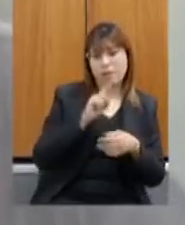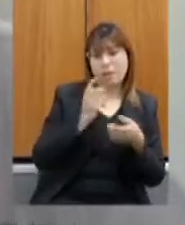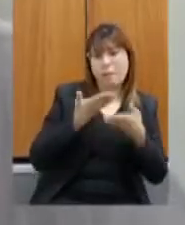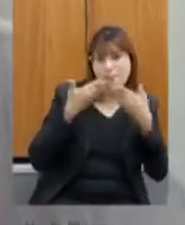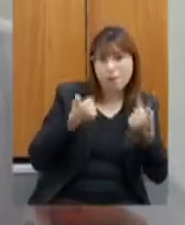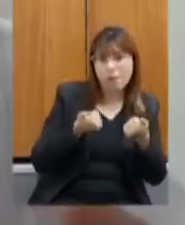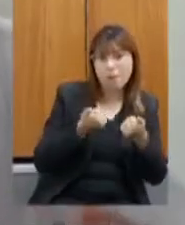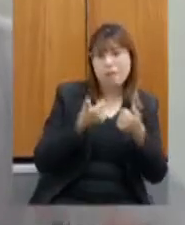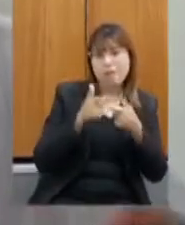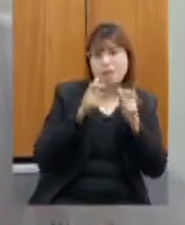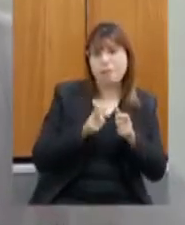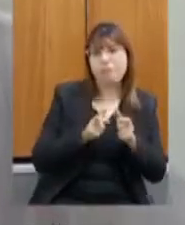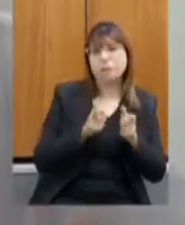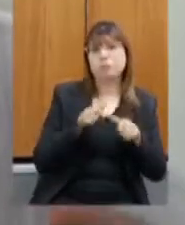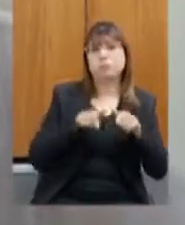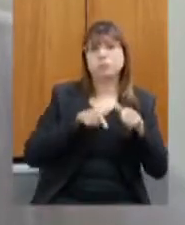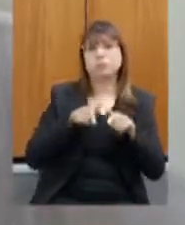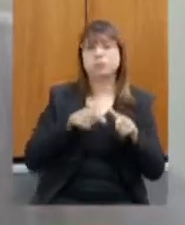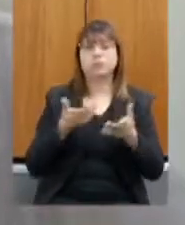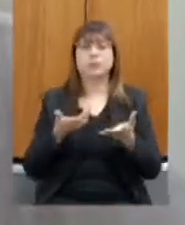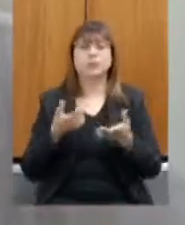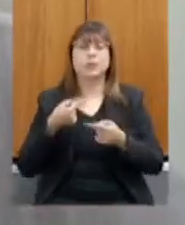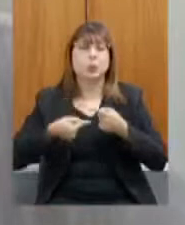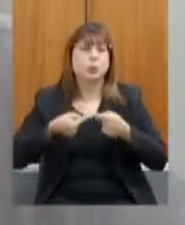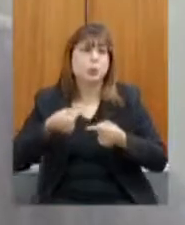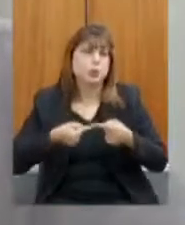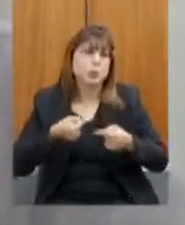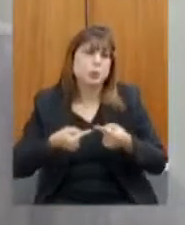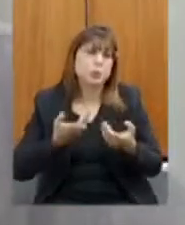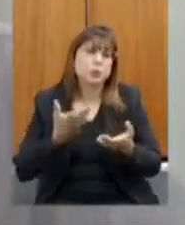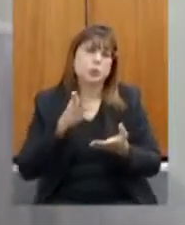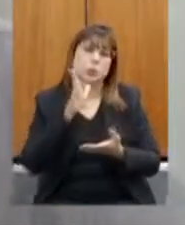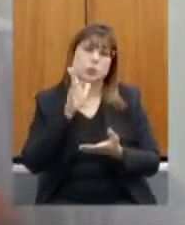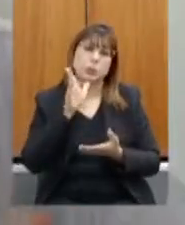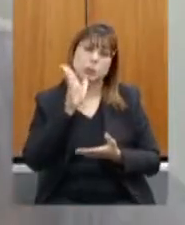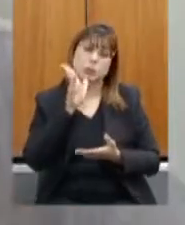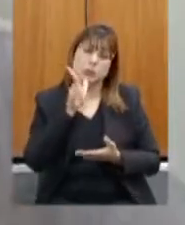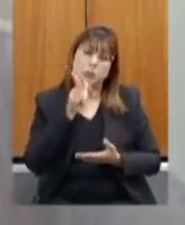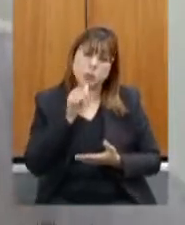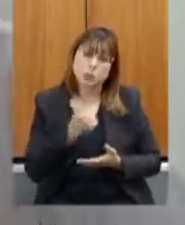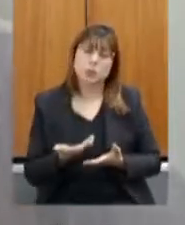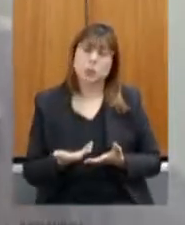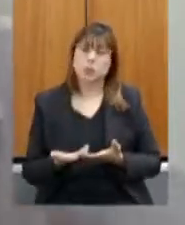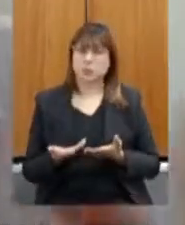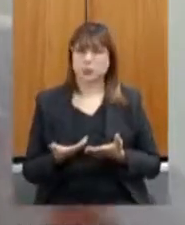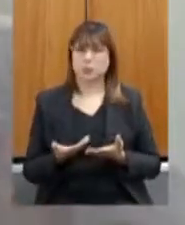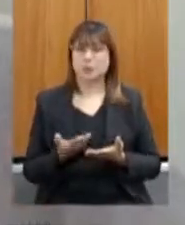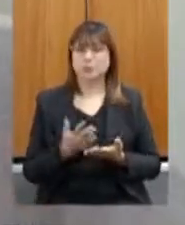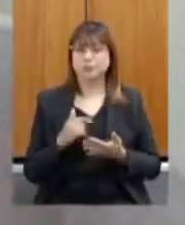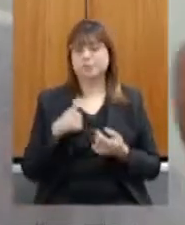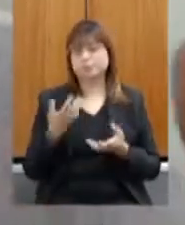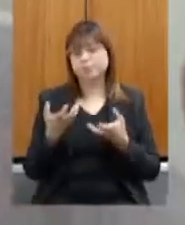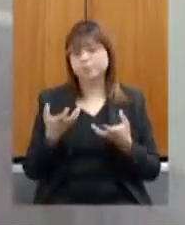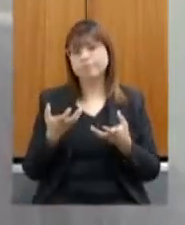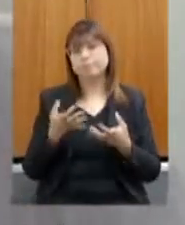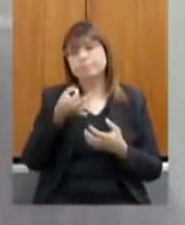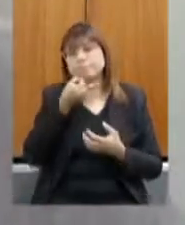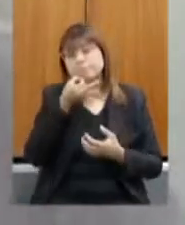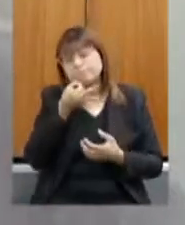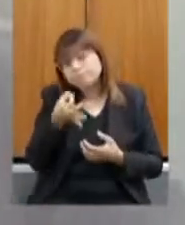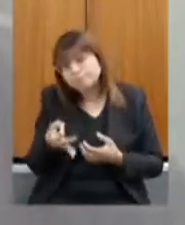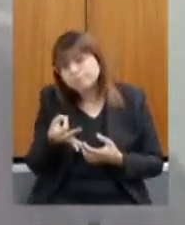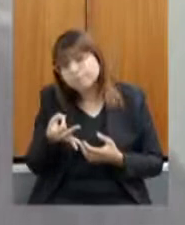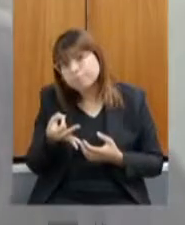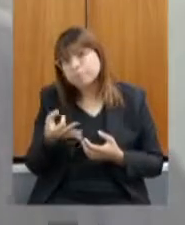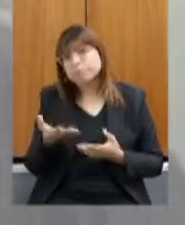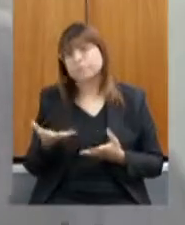a burocracia é muito grande então gostaria de sugerir até